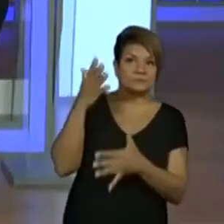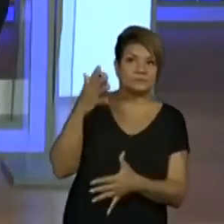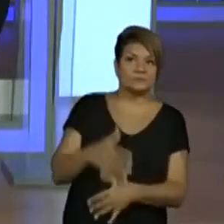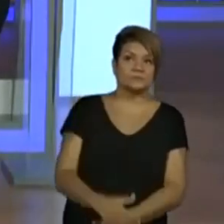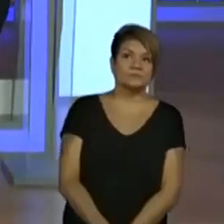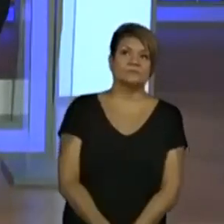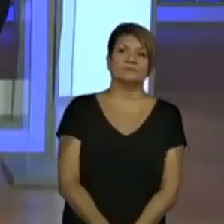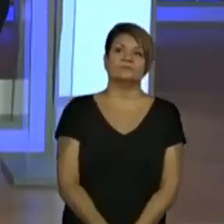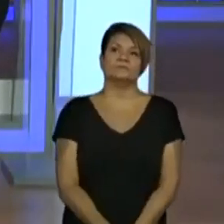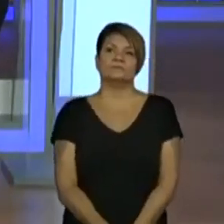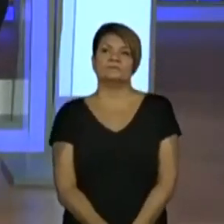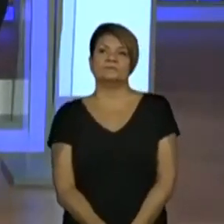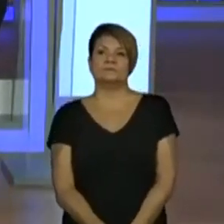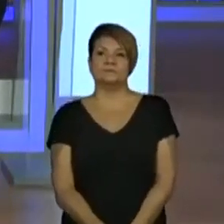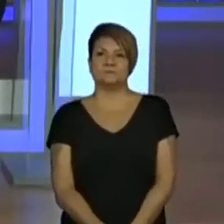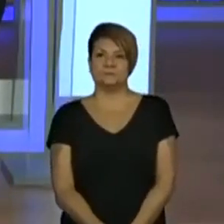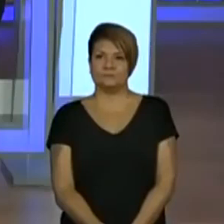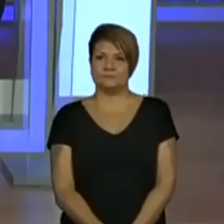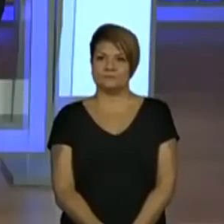Vamos lá.